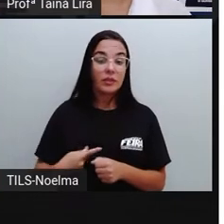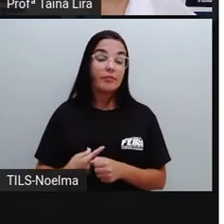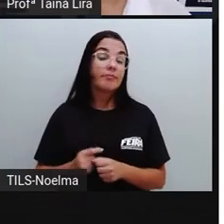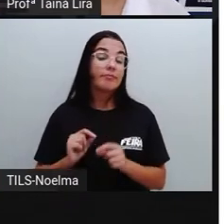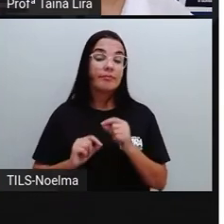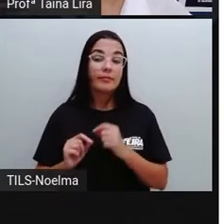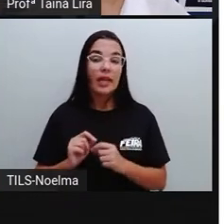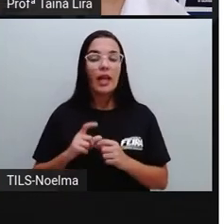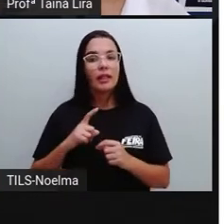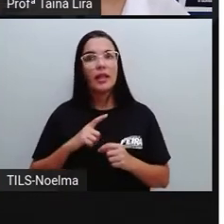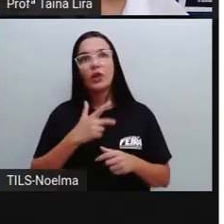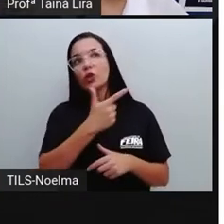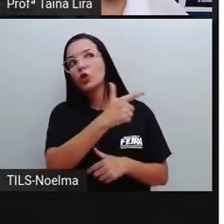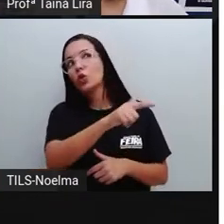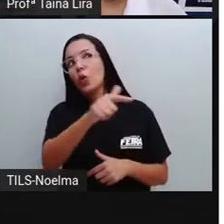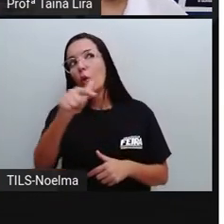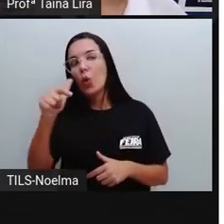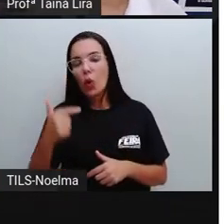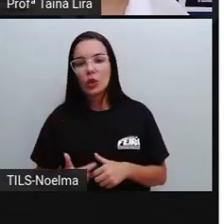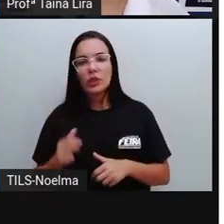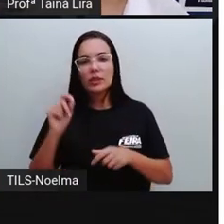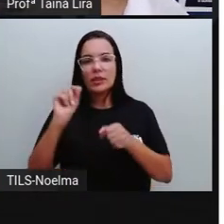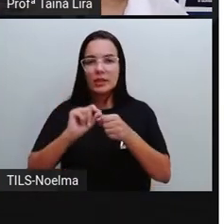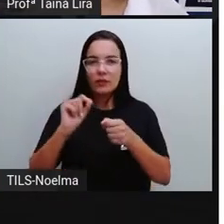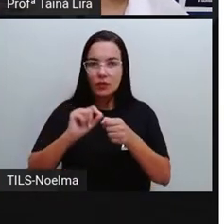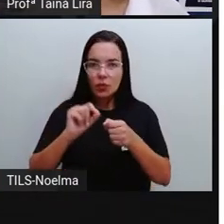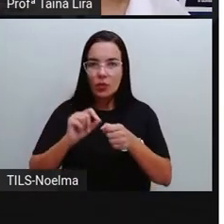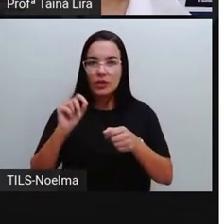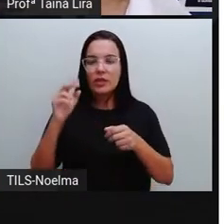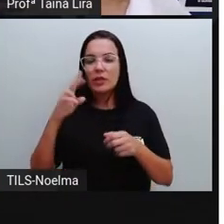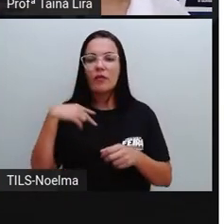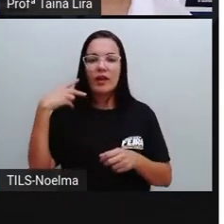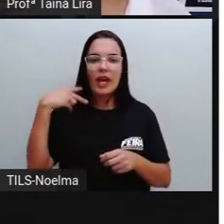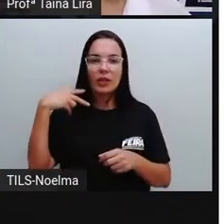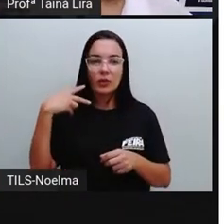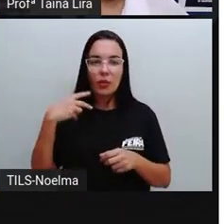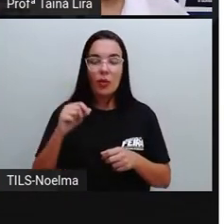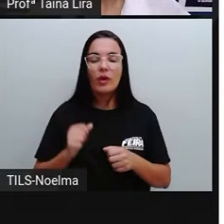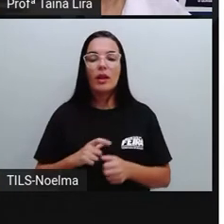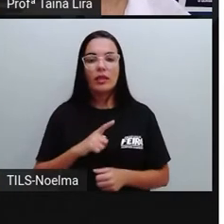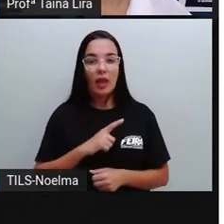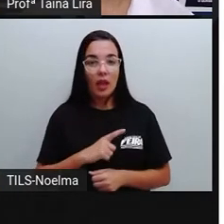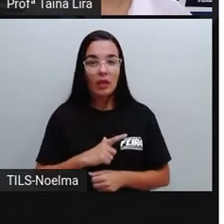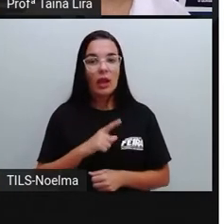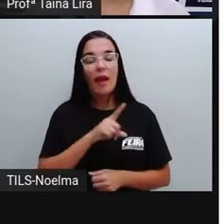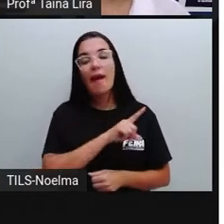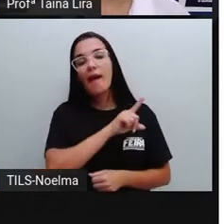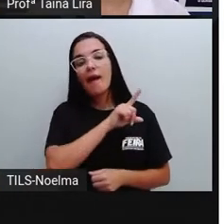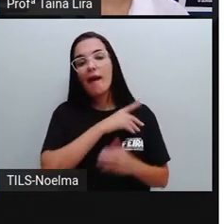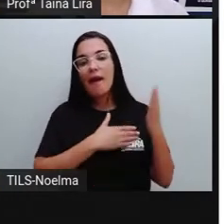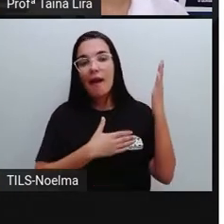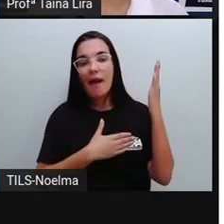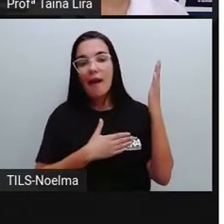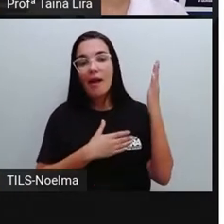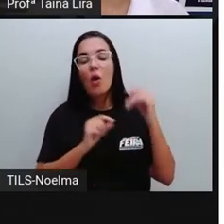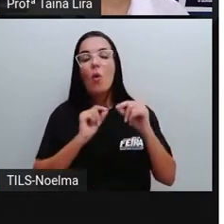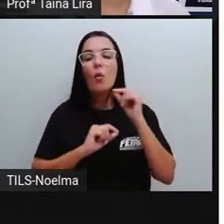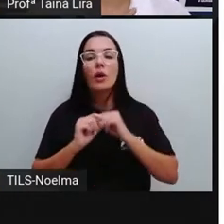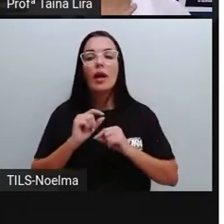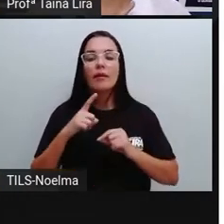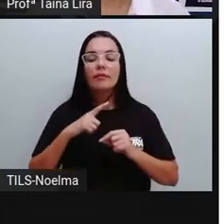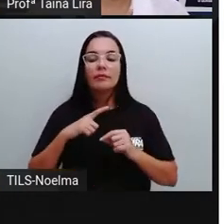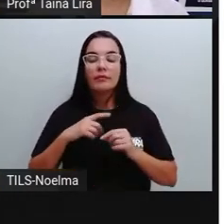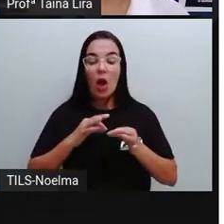além de todas as funções que nós já vimos, né? Que um vereador exerce, ele também vai ter a função ali de